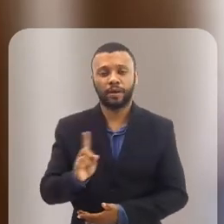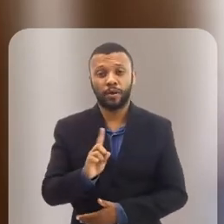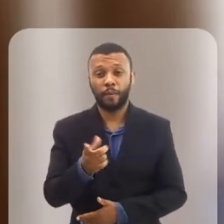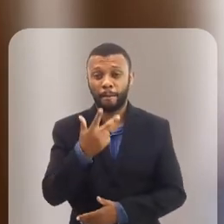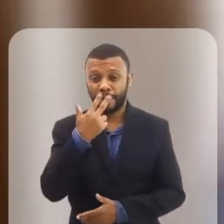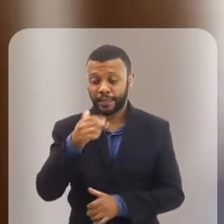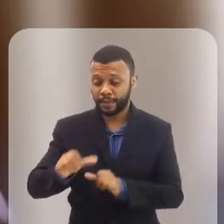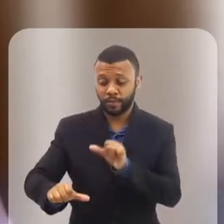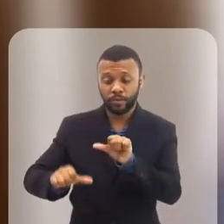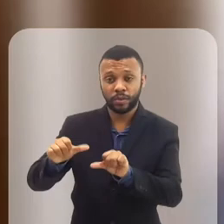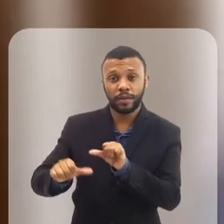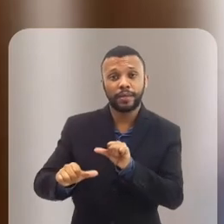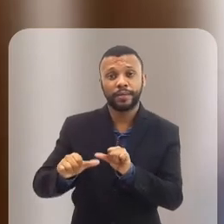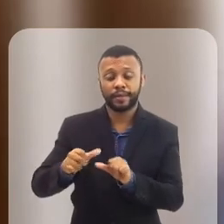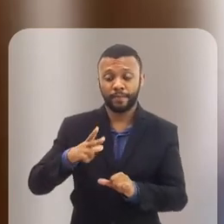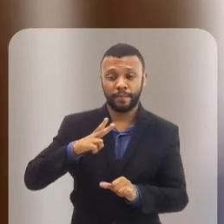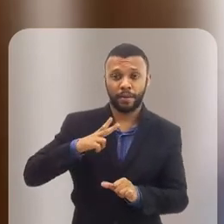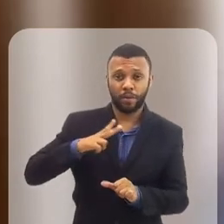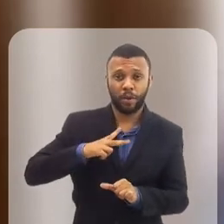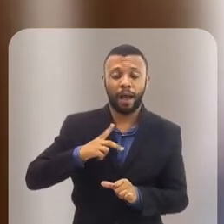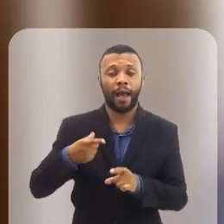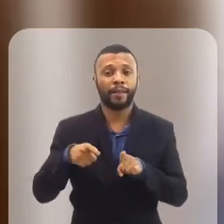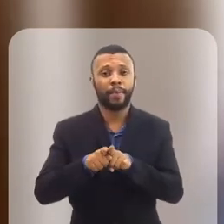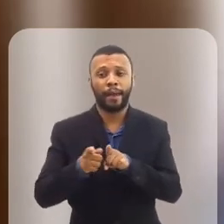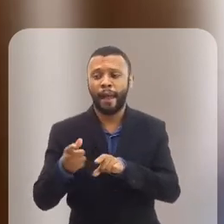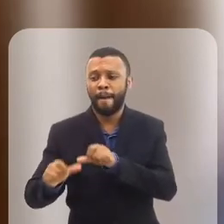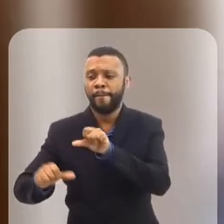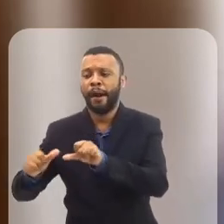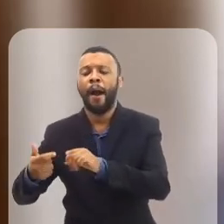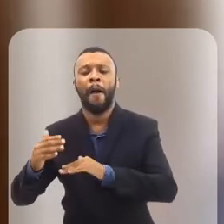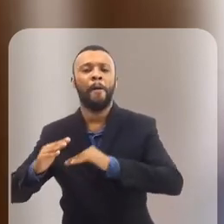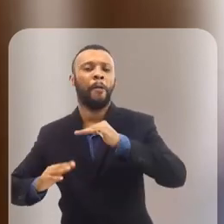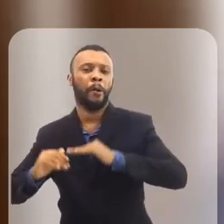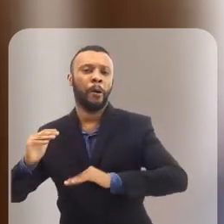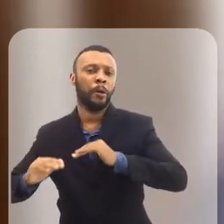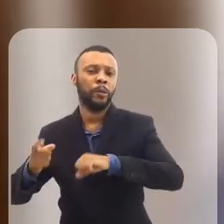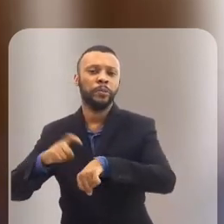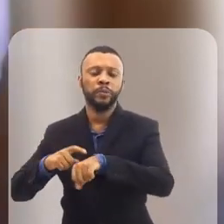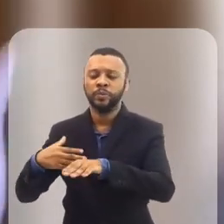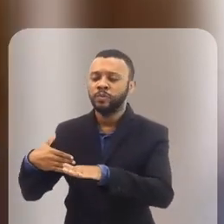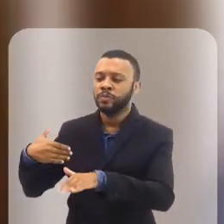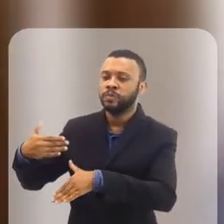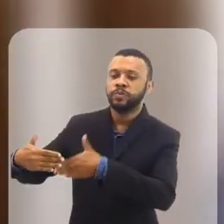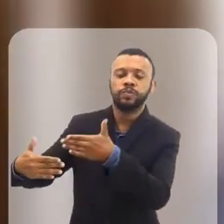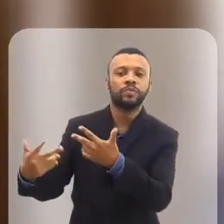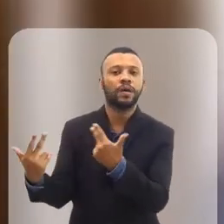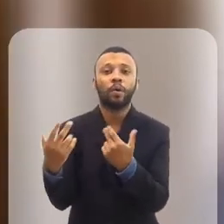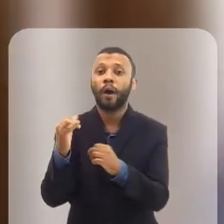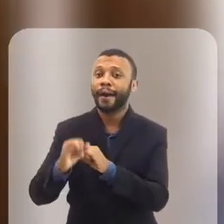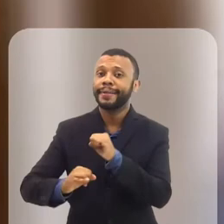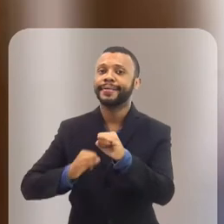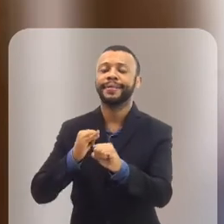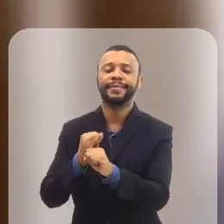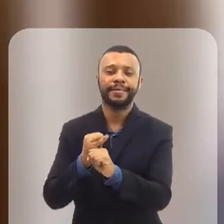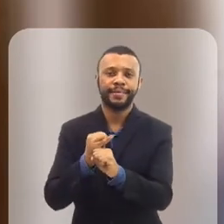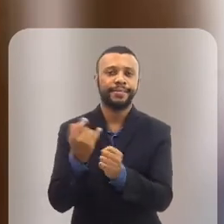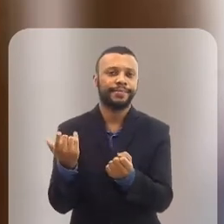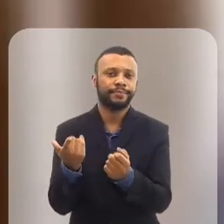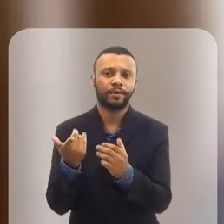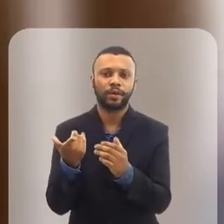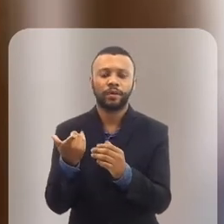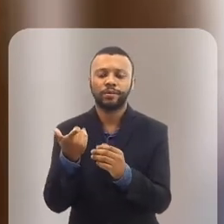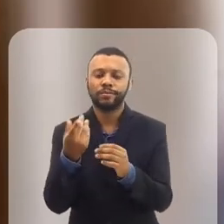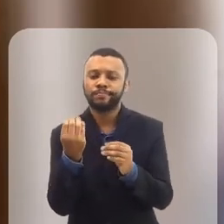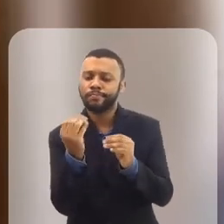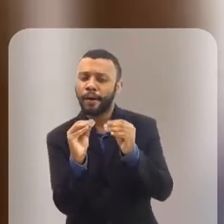uma... Tanto a mudança pessoal quanto a mudança profissional vai se dar ao longo do tempo, assim como a própria internet foi